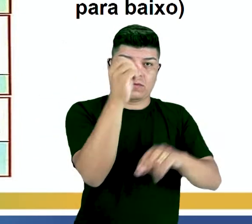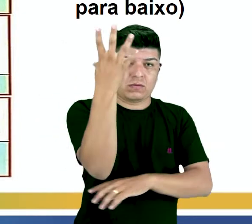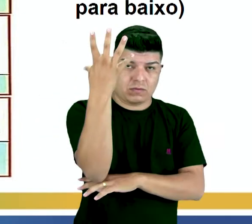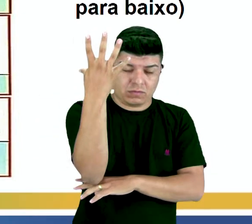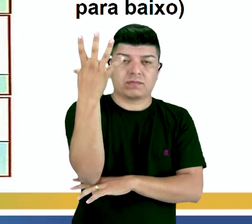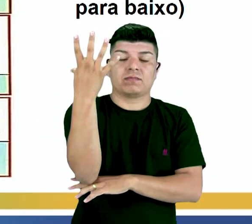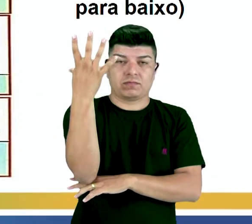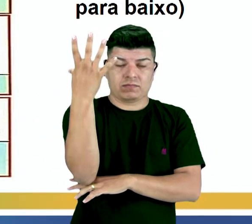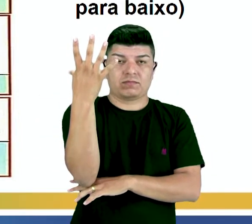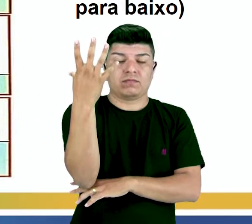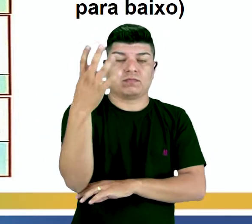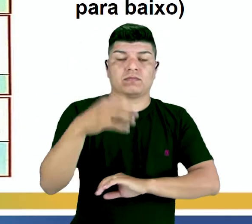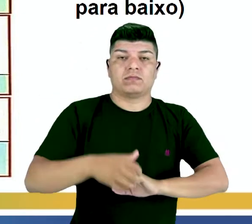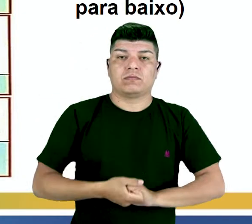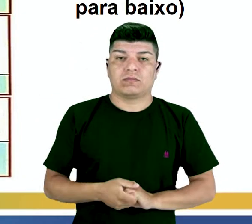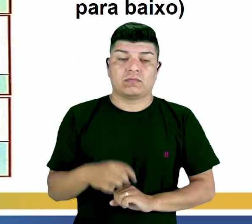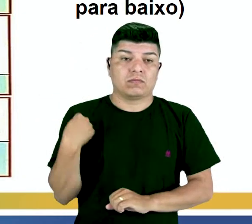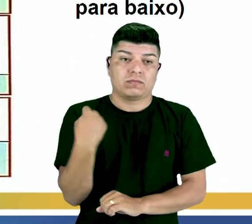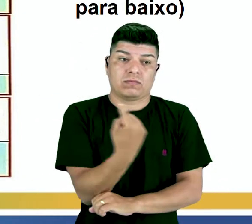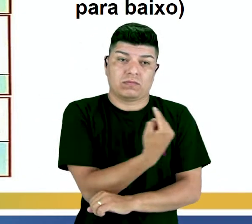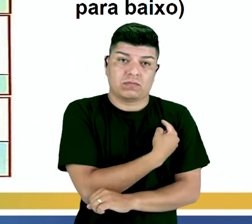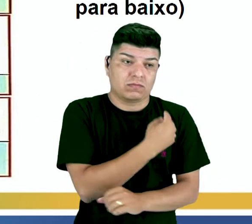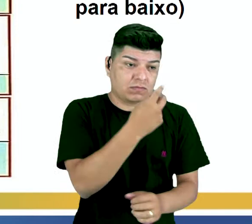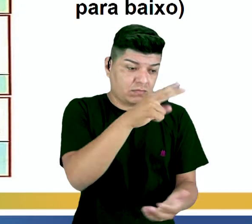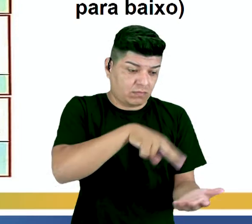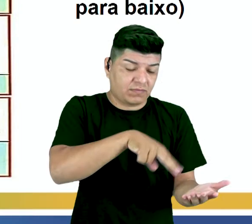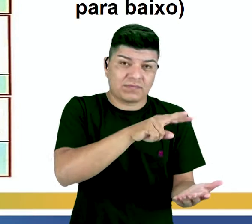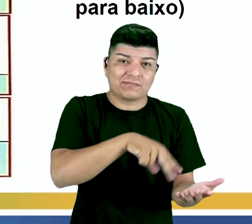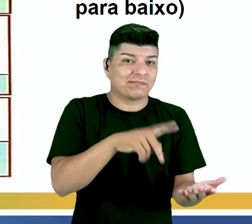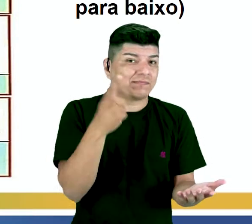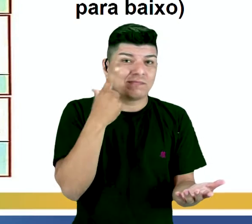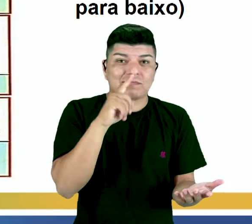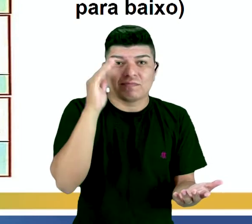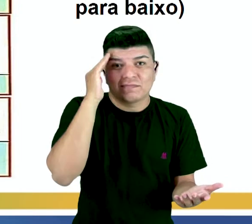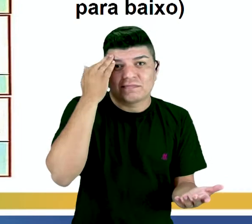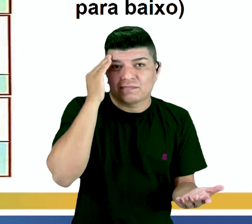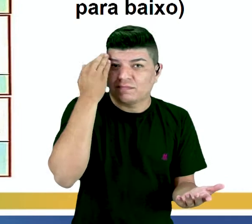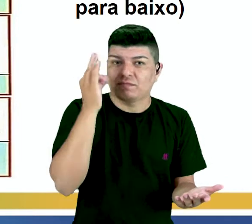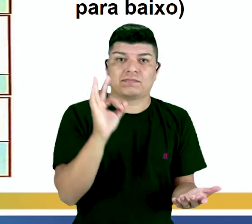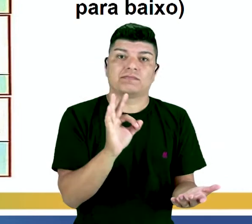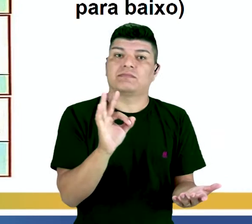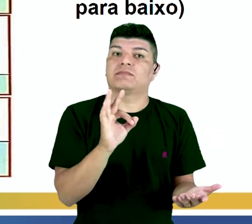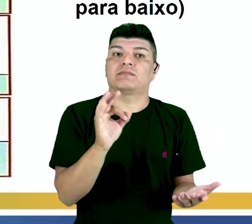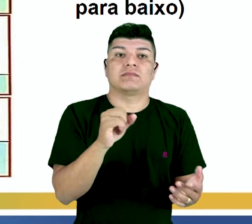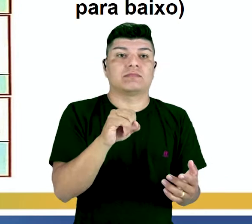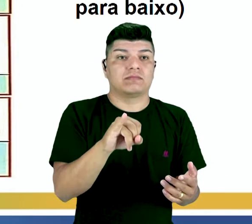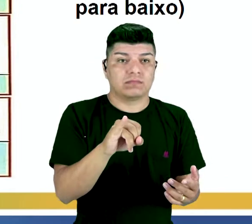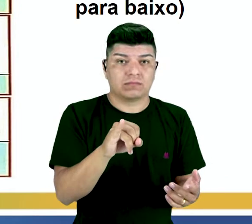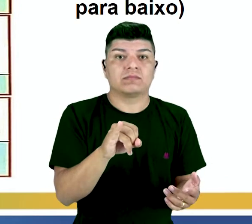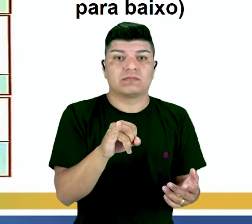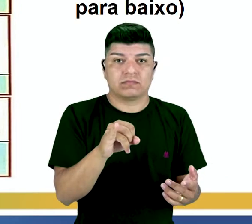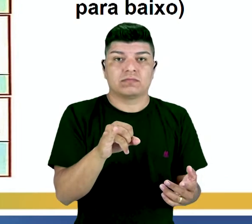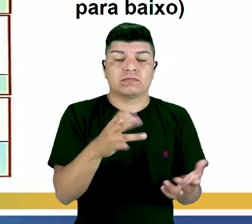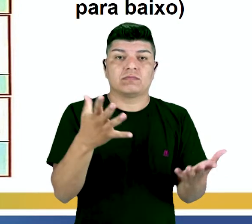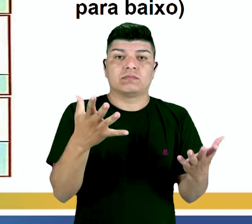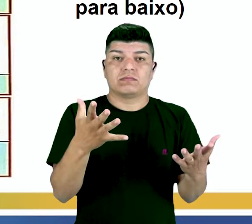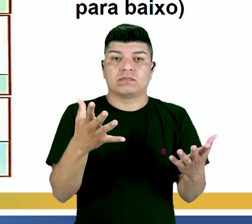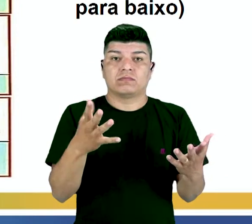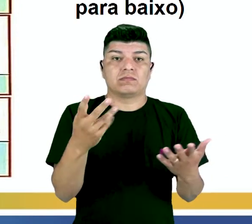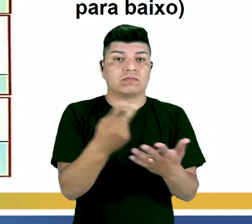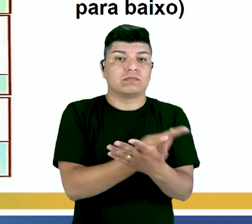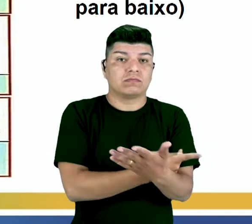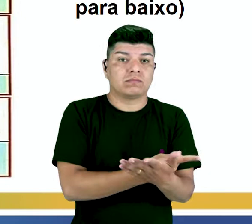sequência cronológica de ação, a gente como leitor, a gente não vai conseguir compreender aquela narrativa ou se situar em determinadas